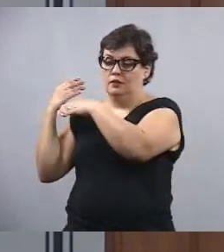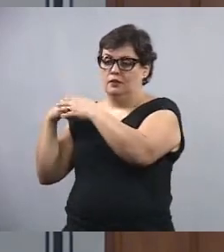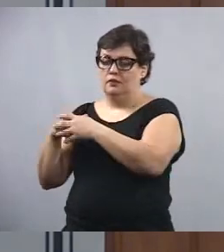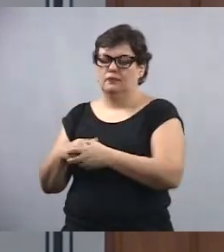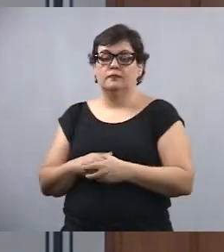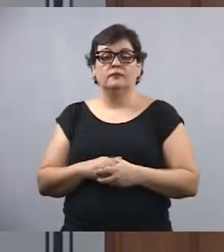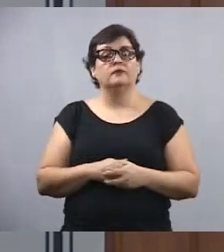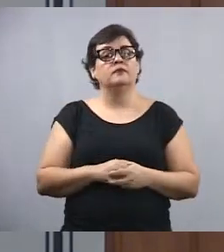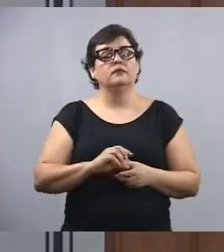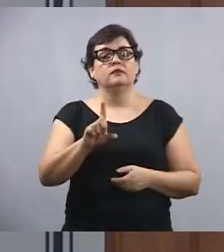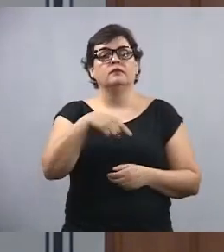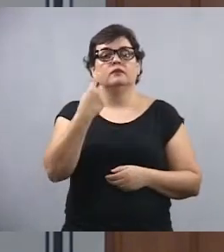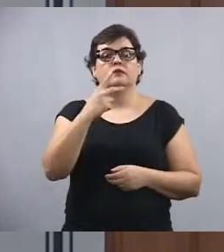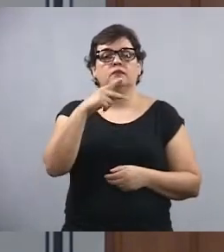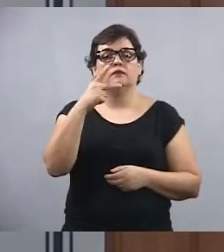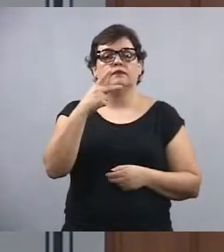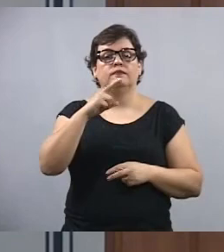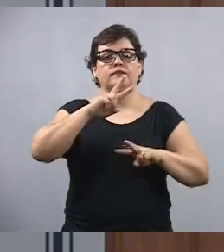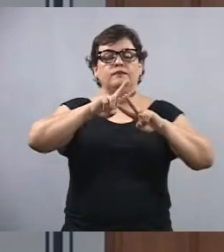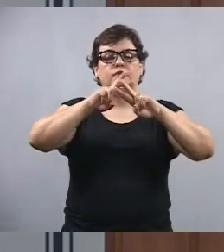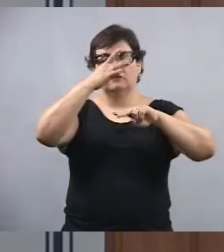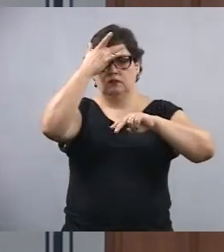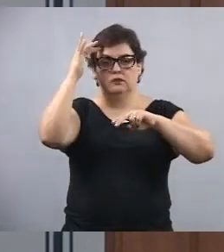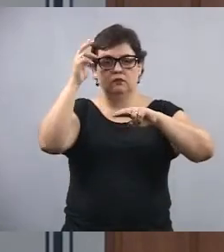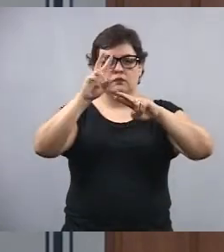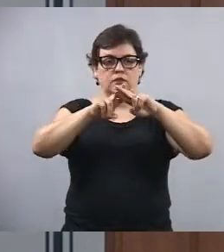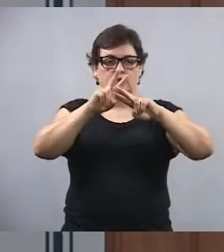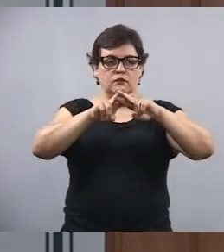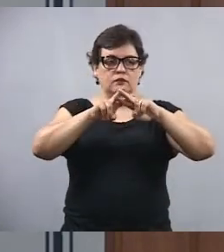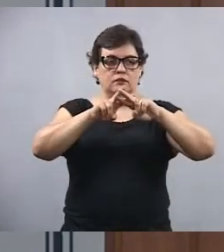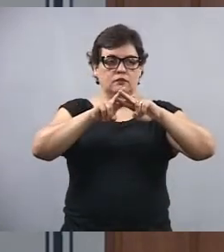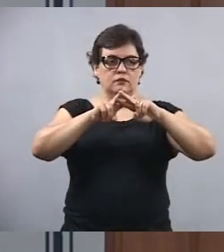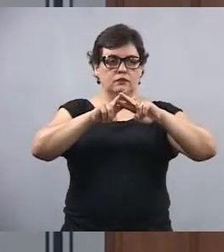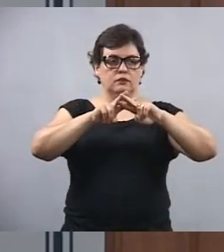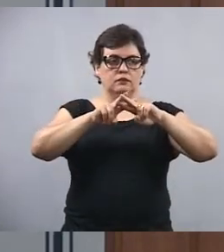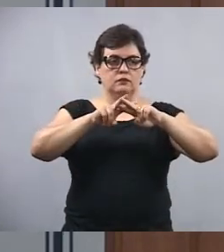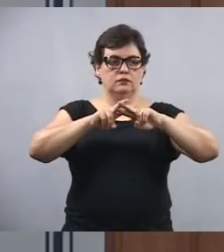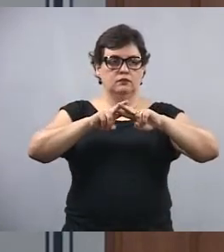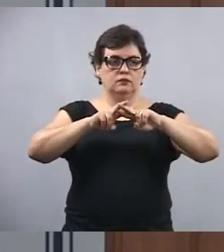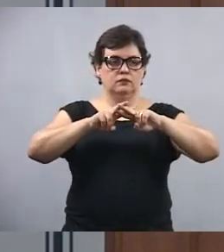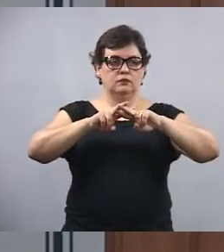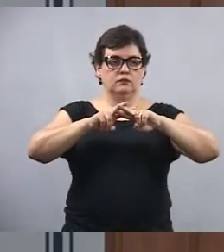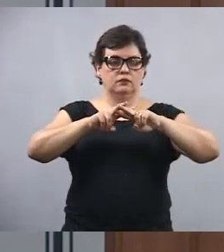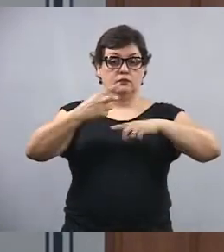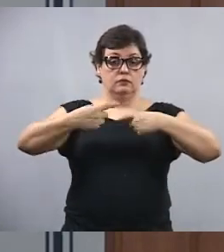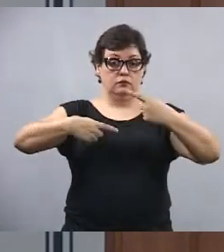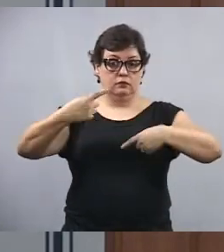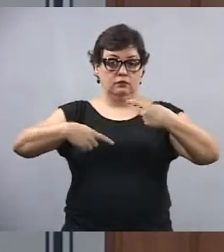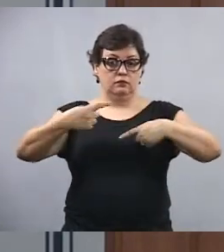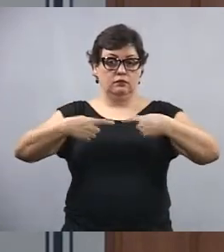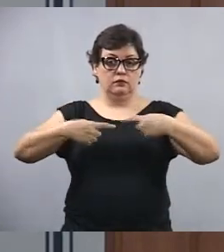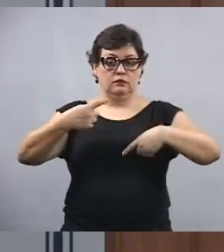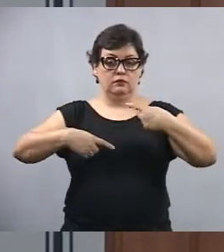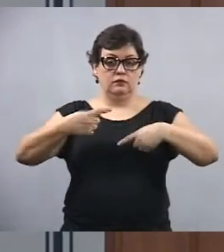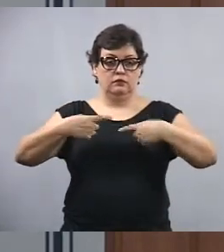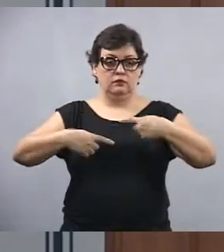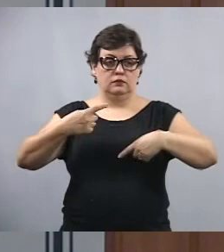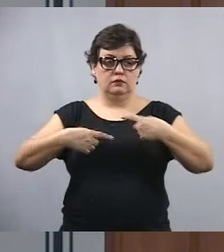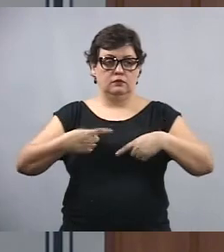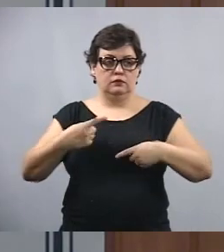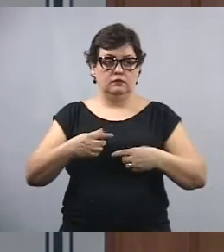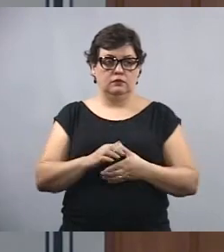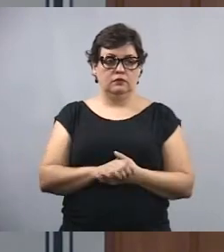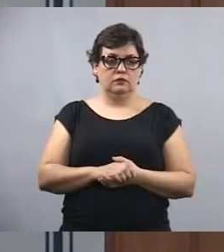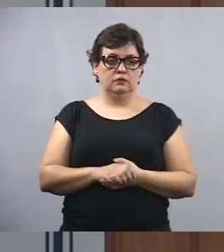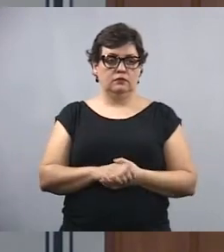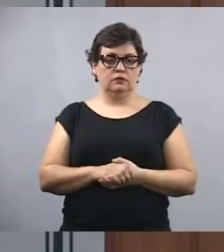nós falávamos em presos, olha bem, senhores, nós falávamos em presos políticos, os que